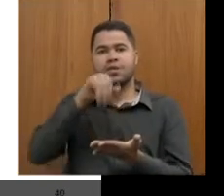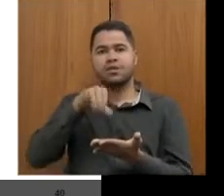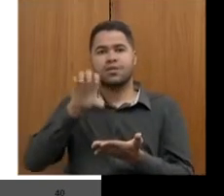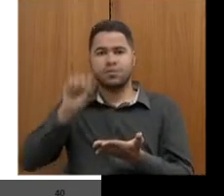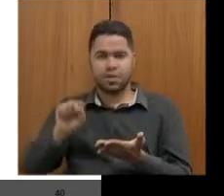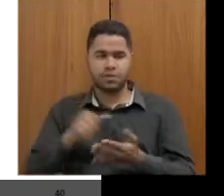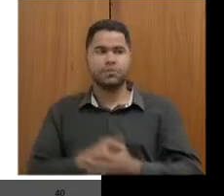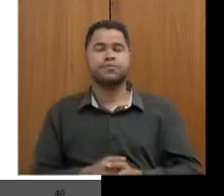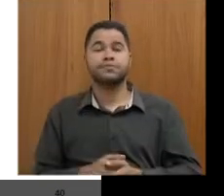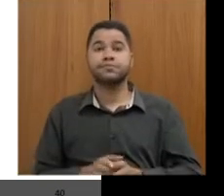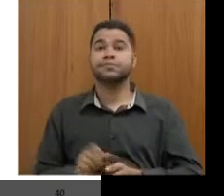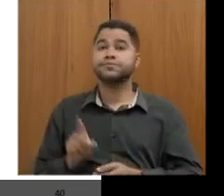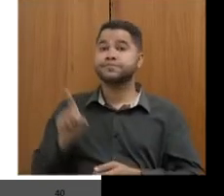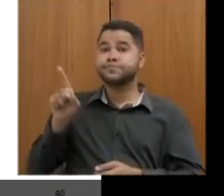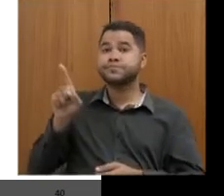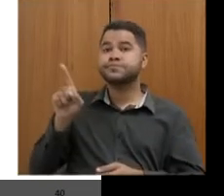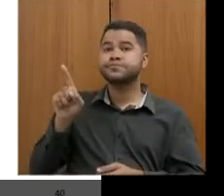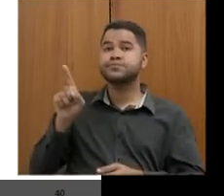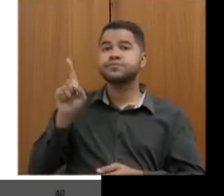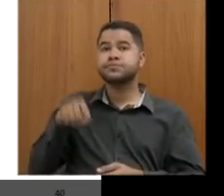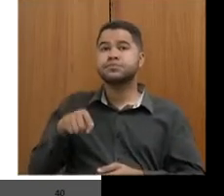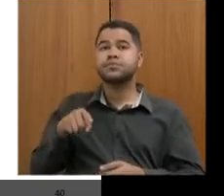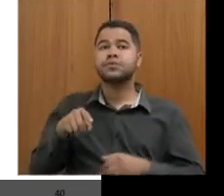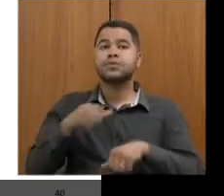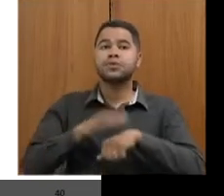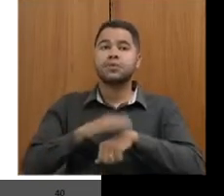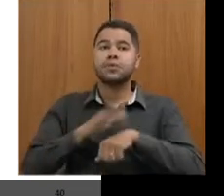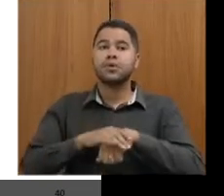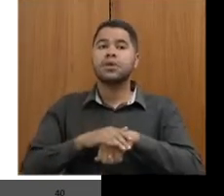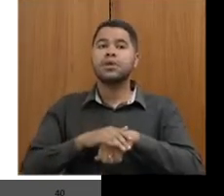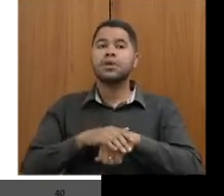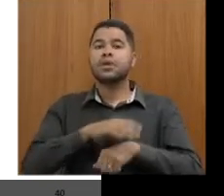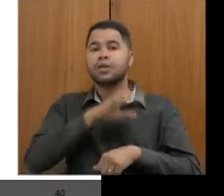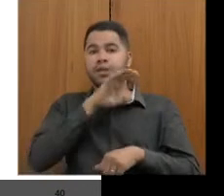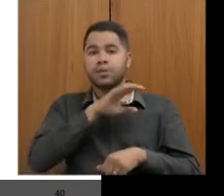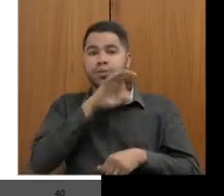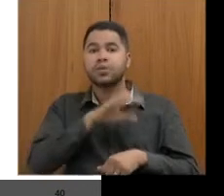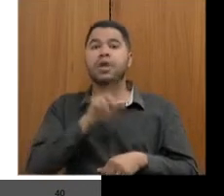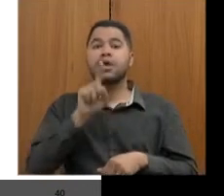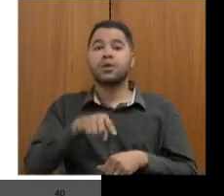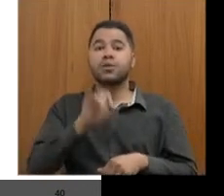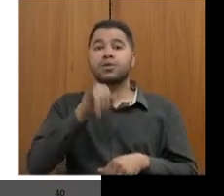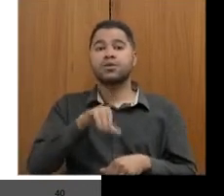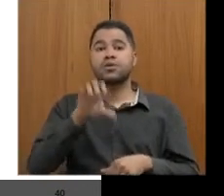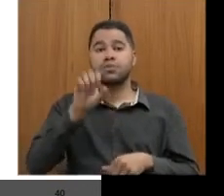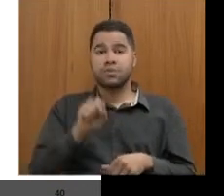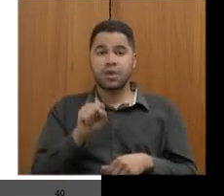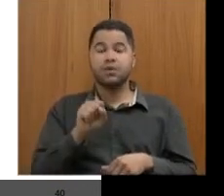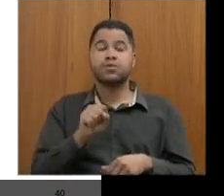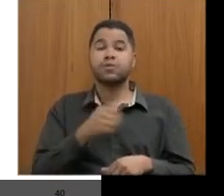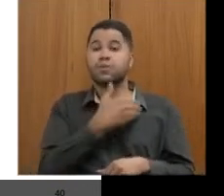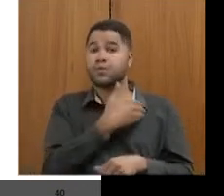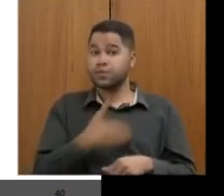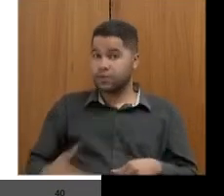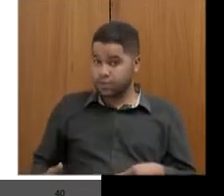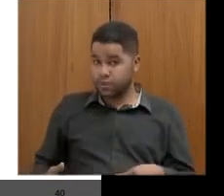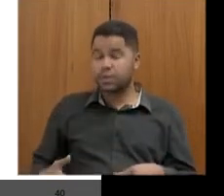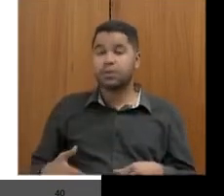por favor. Aqui, em cima de evolução da carga tributária, o ICMS sobre a base de cálculo, e o Estado vem